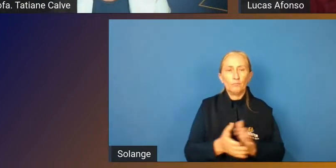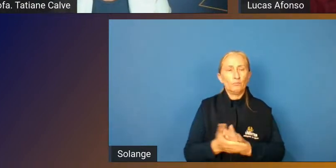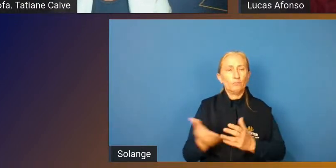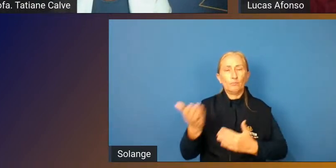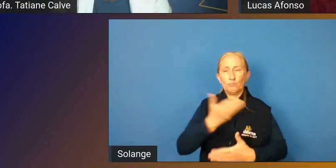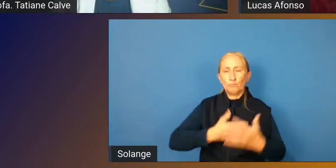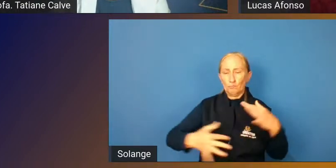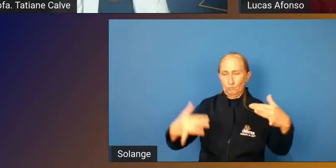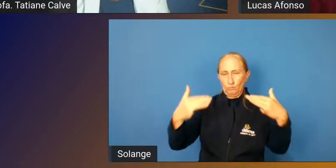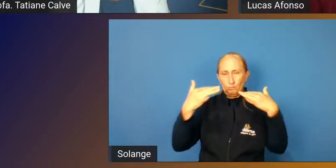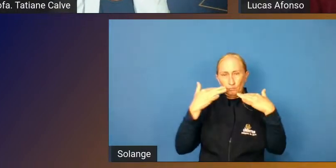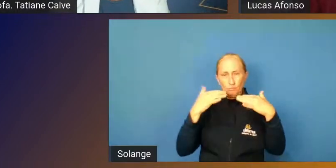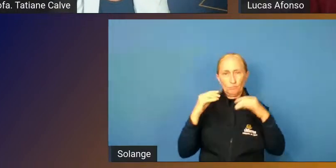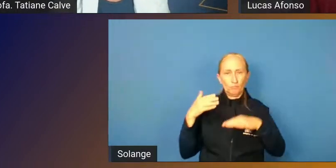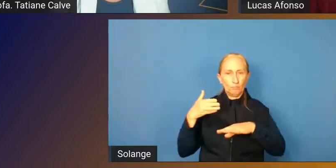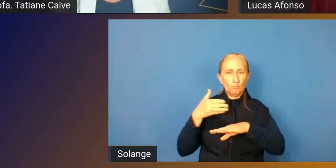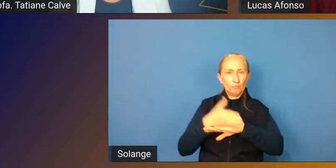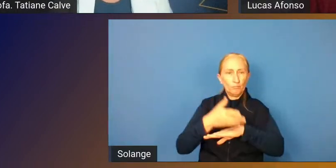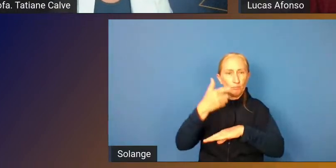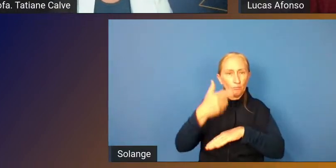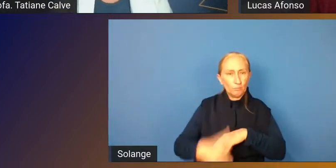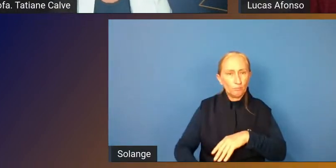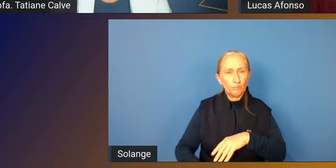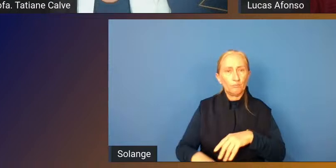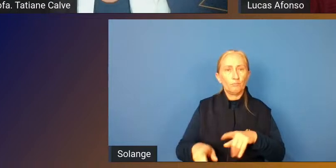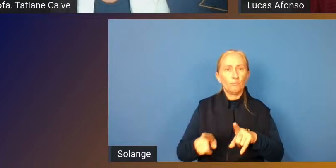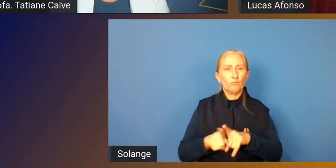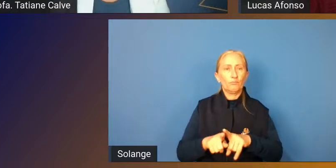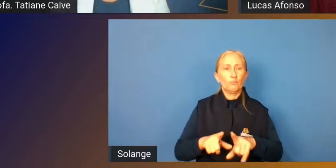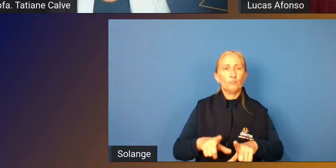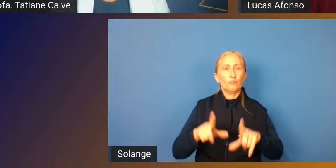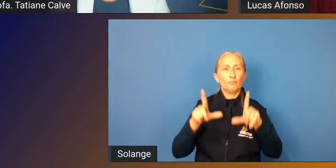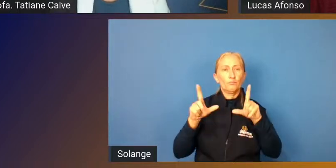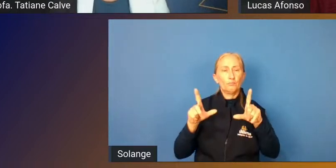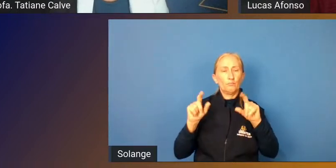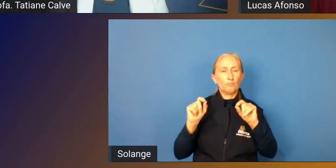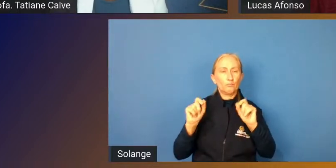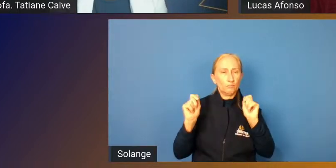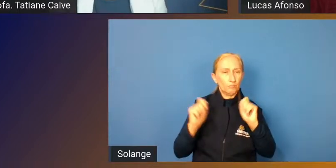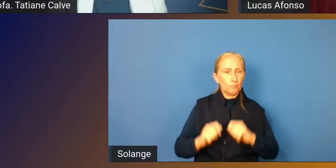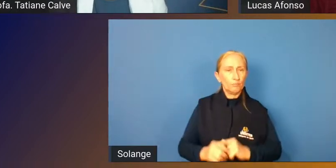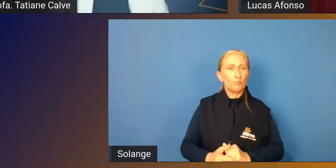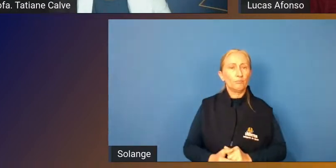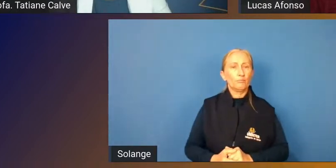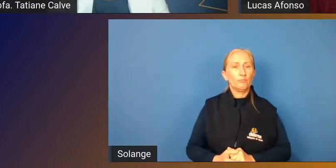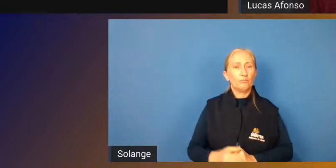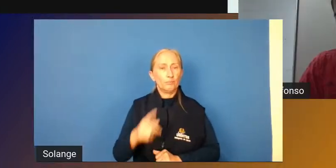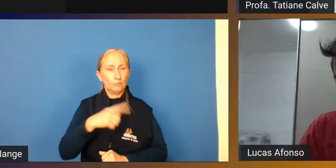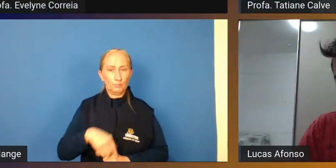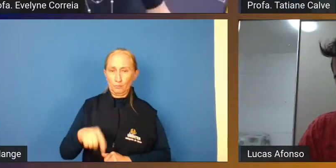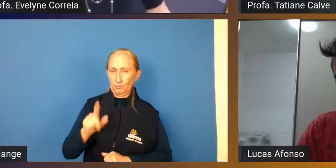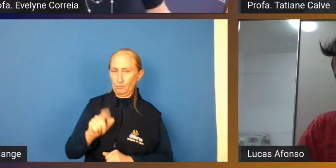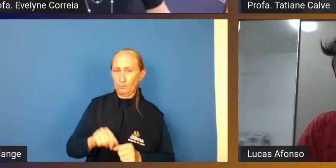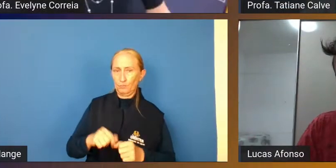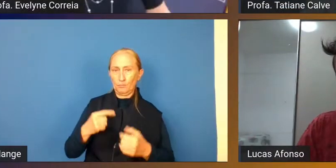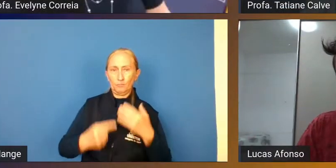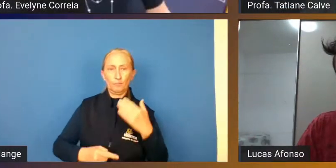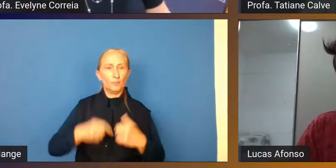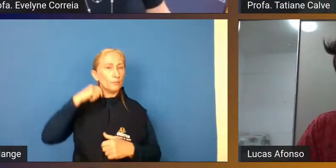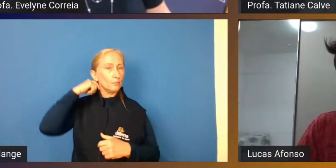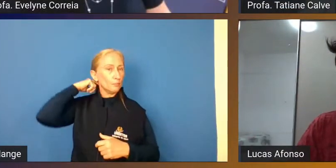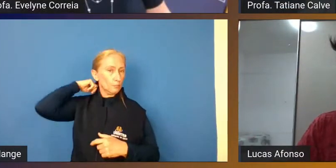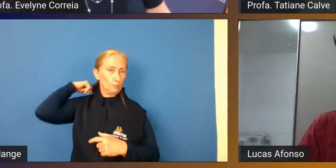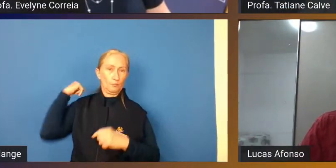participantes entrassem novamente aqui na nossa tela, se possível, para que a gente possa fazer uma discussão